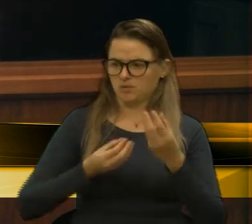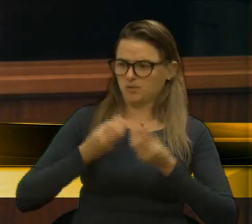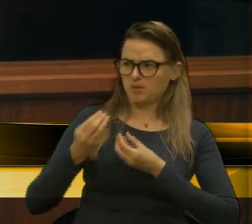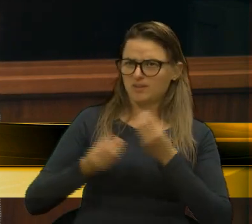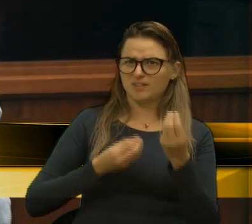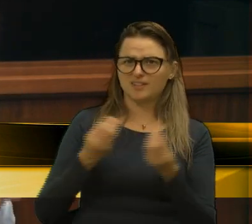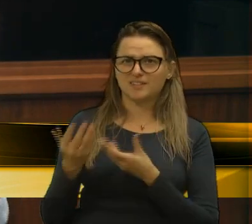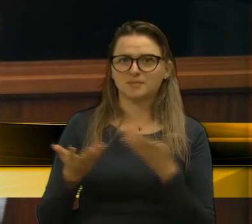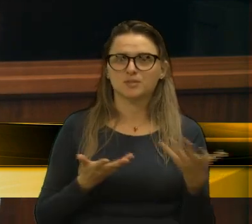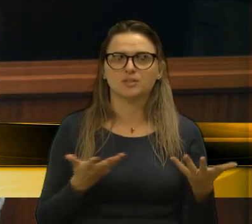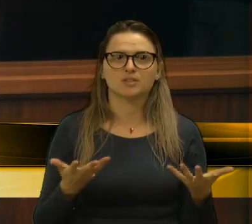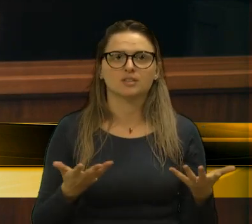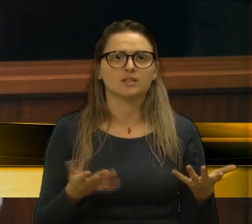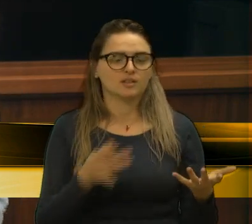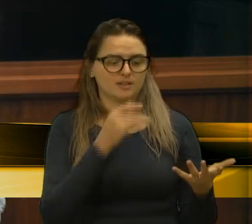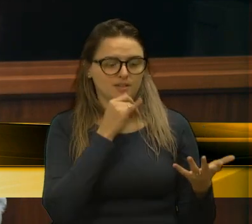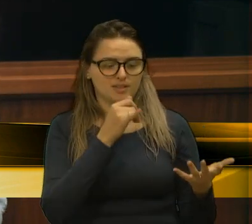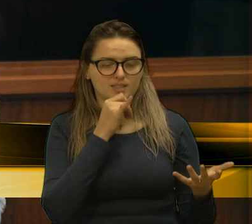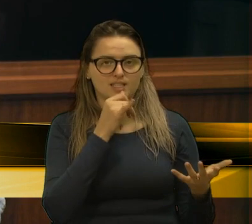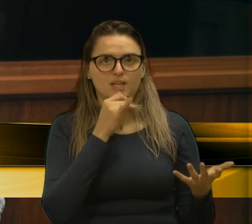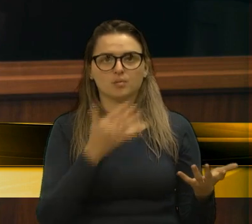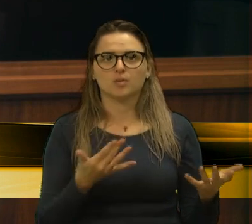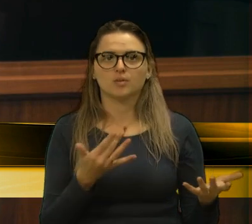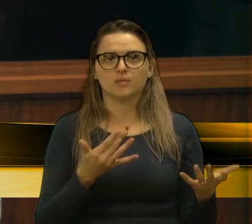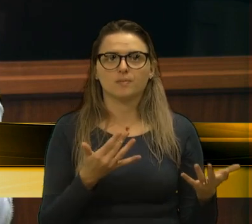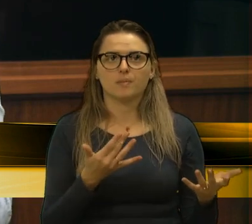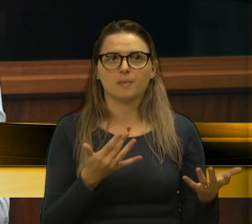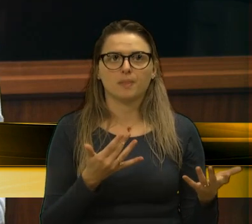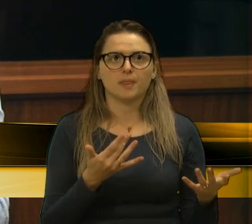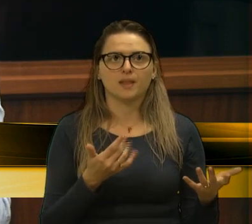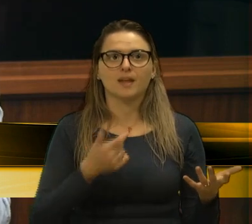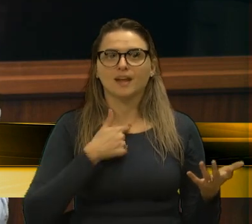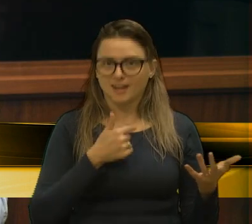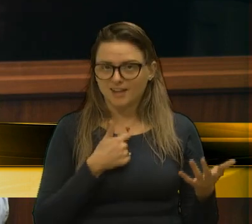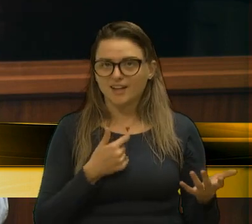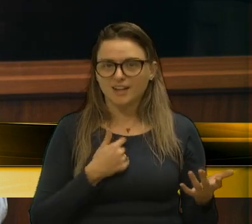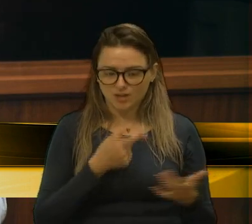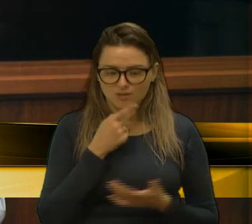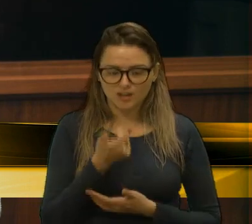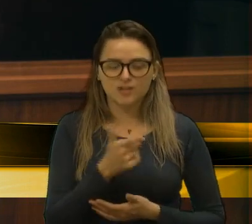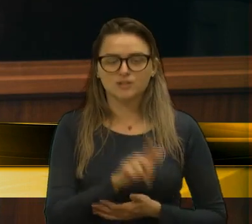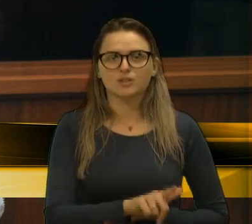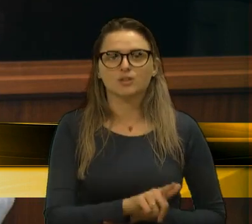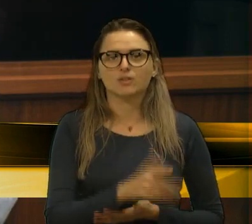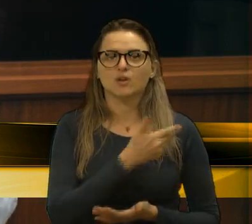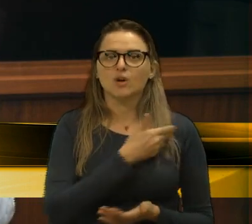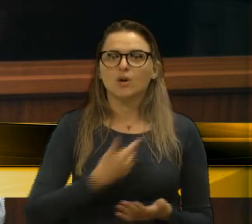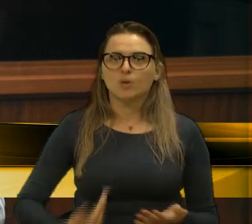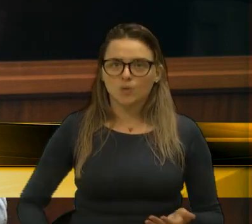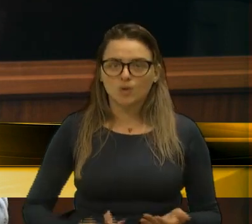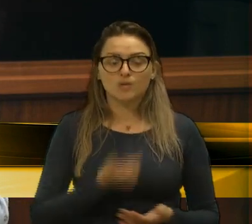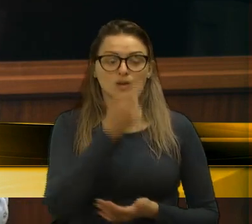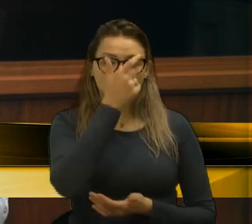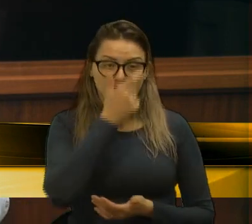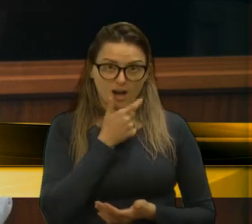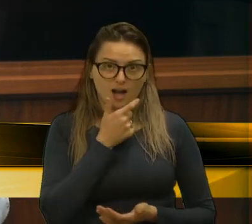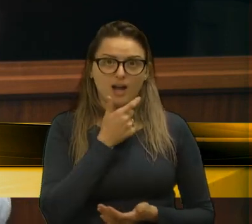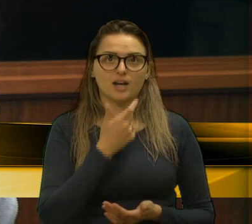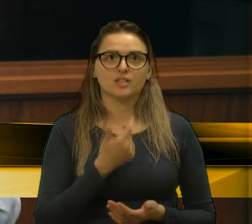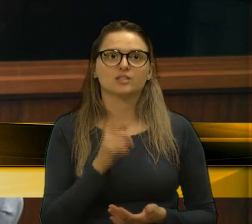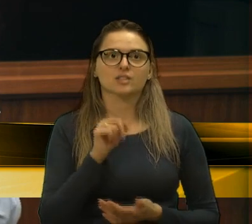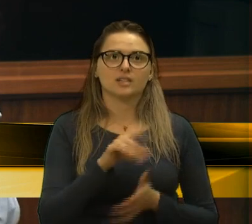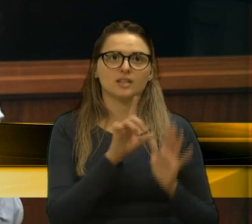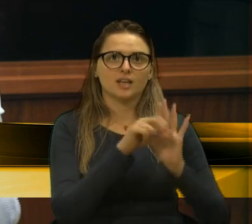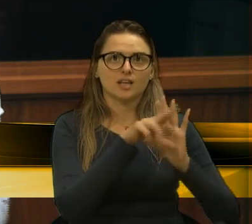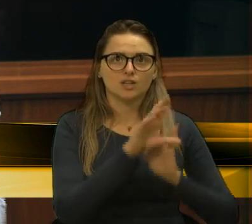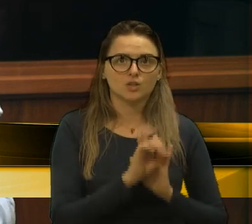Então, daqui a pouco, que... Aí eu retomo de novo, né? Esse governo já acha que é dono do